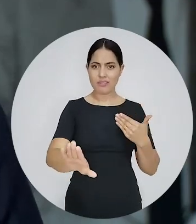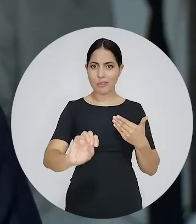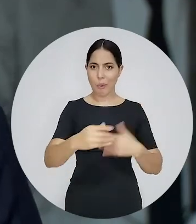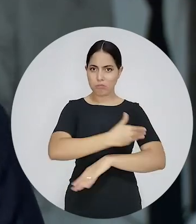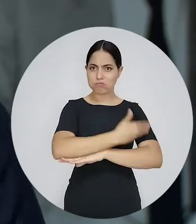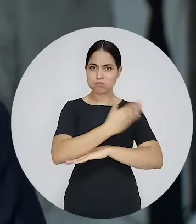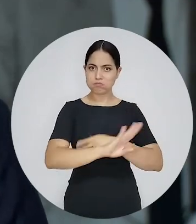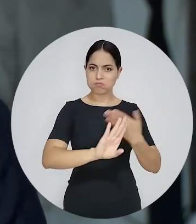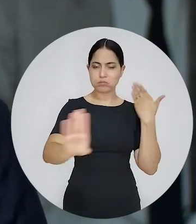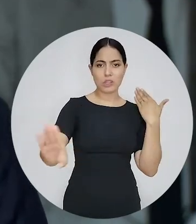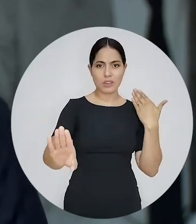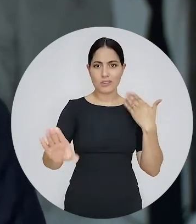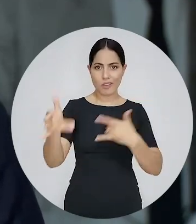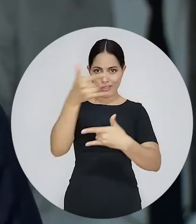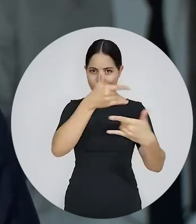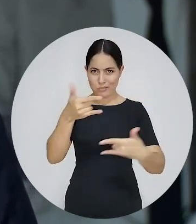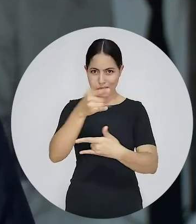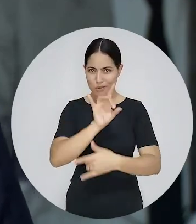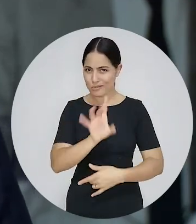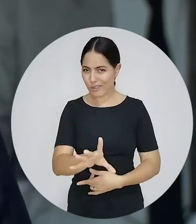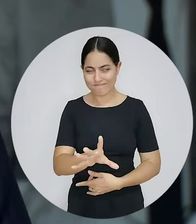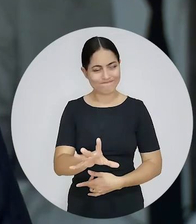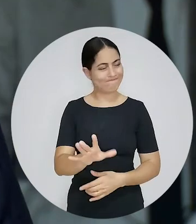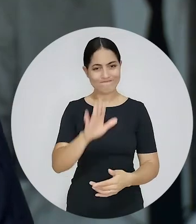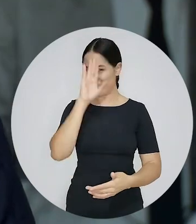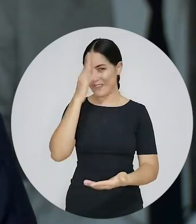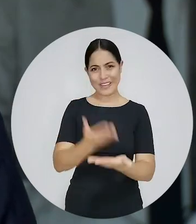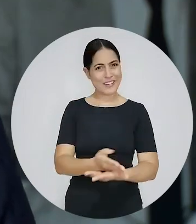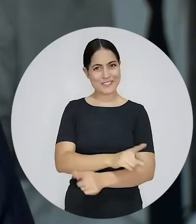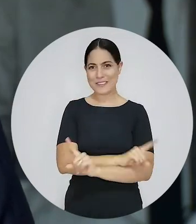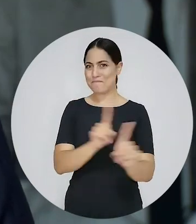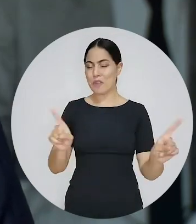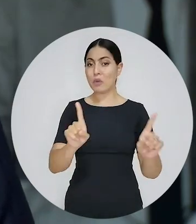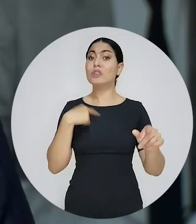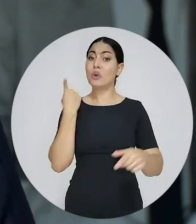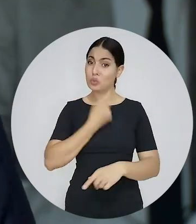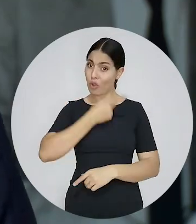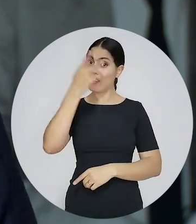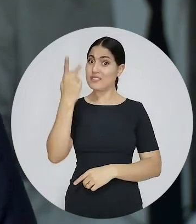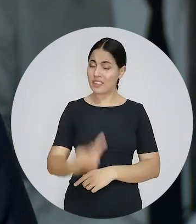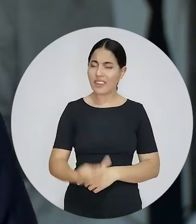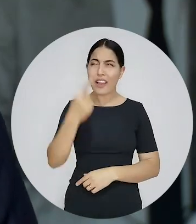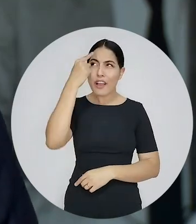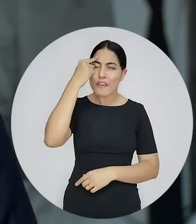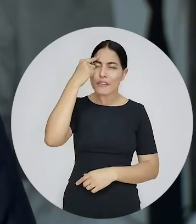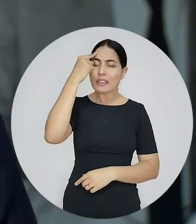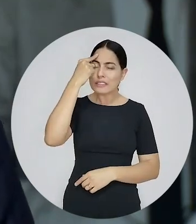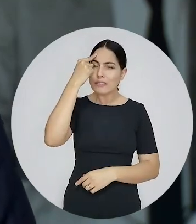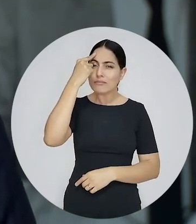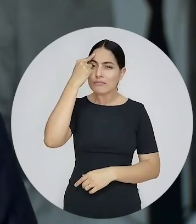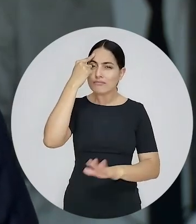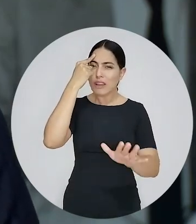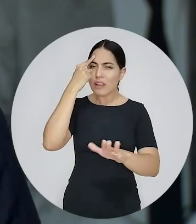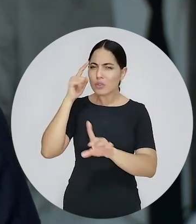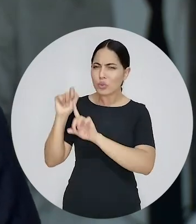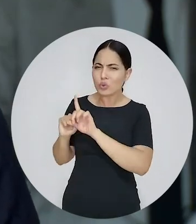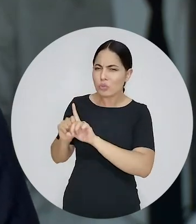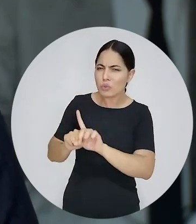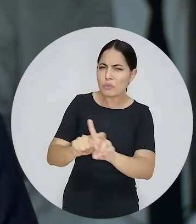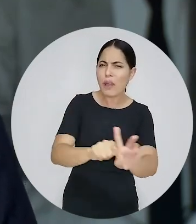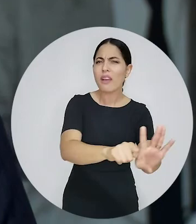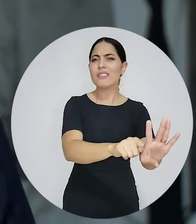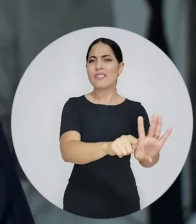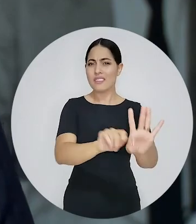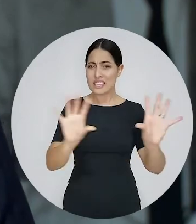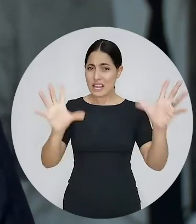condomínios, funcionando através da tela do computador. Então é um dia da advocacia especial. Acho que há pouco a celebrar mesmo